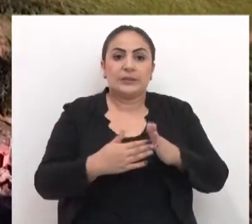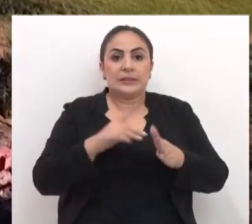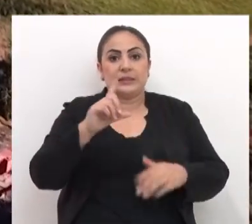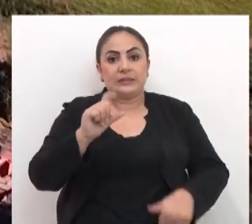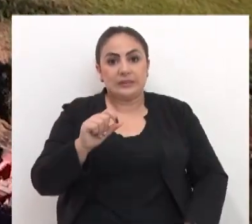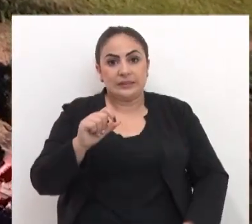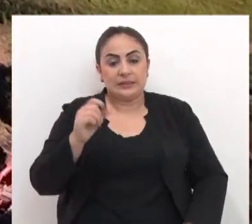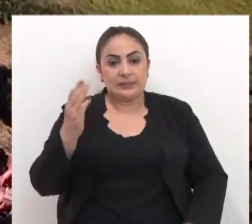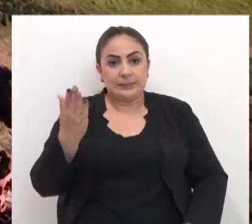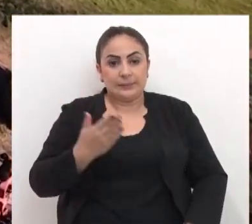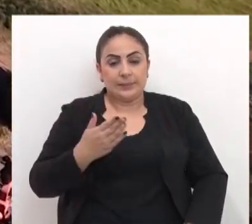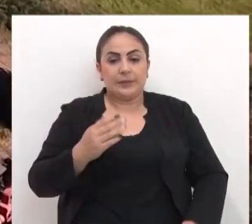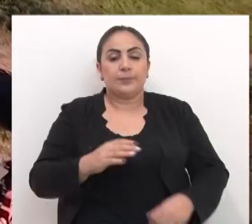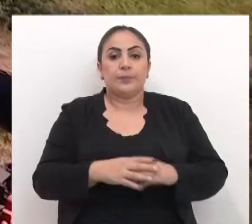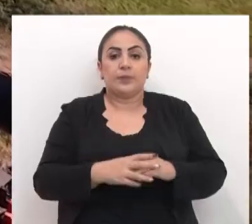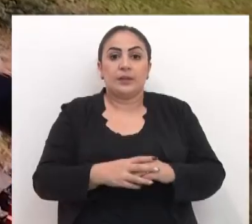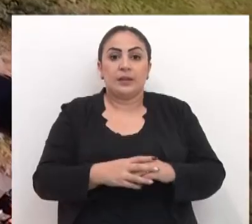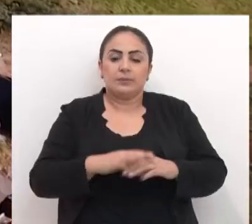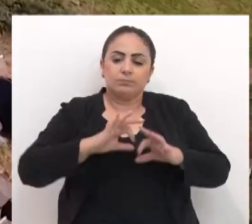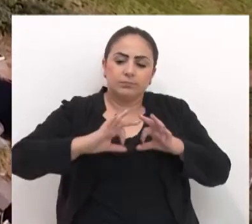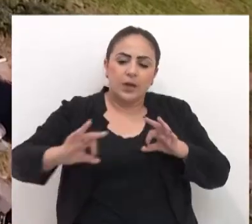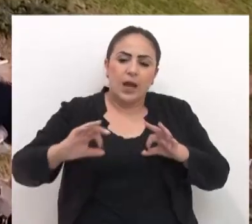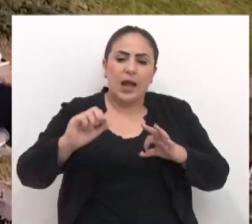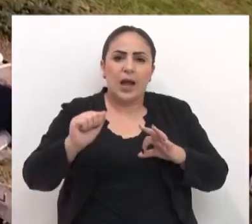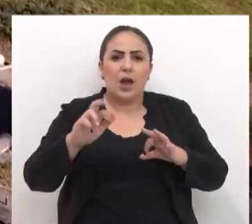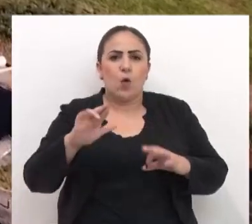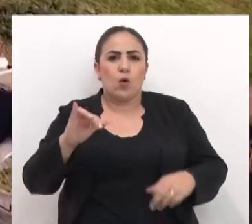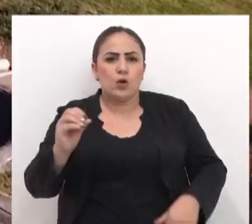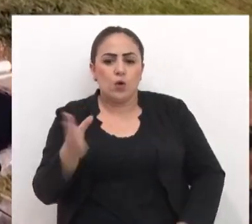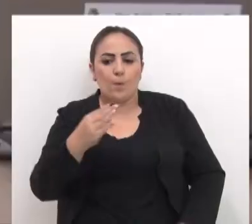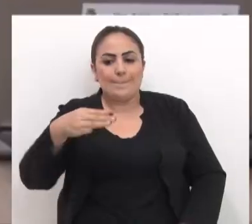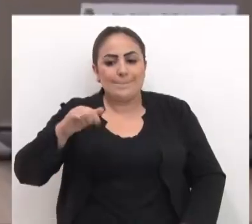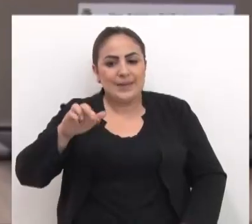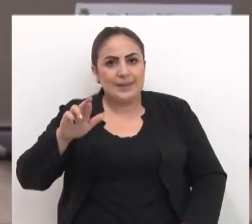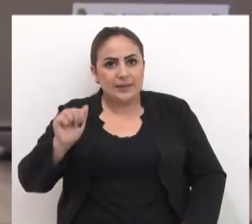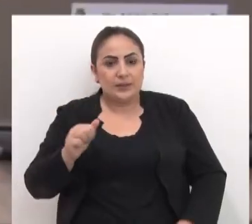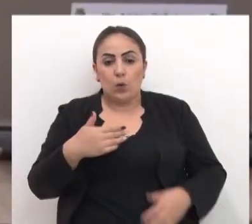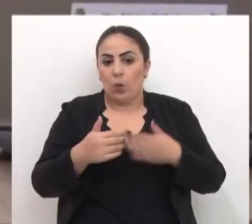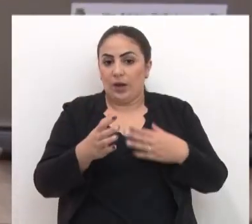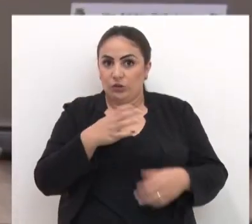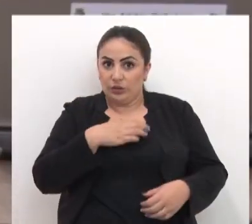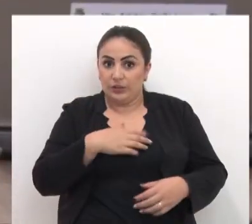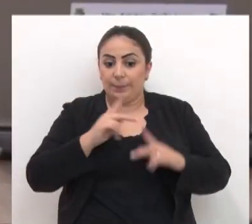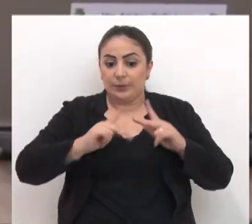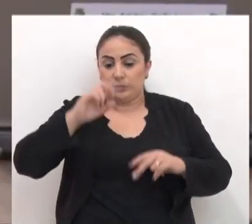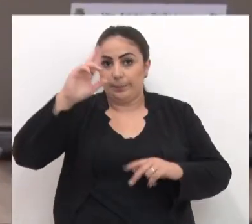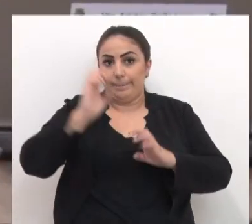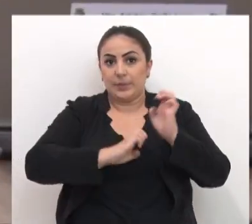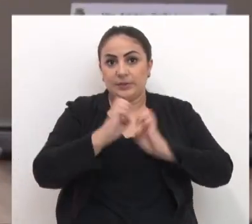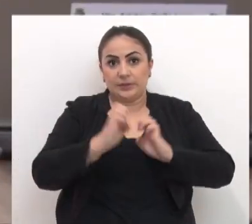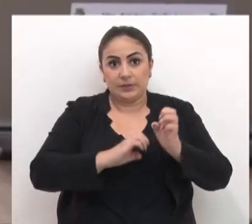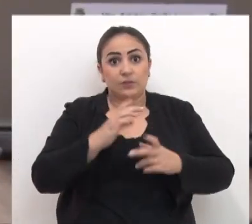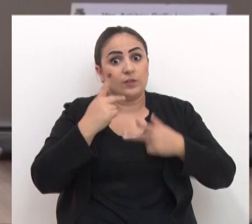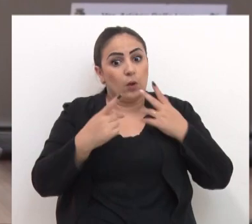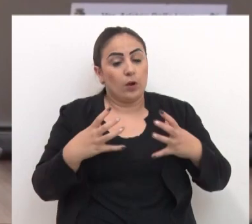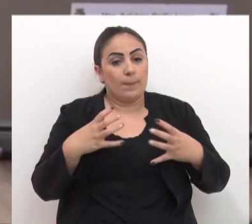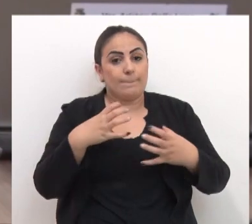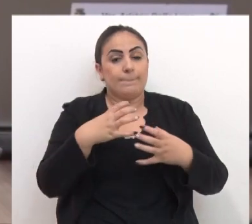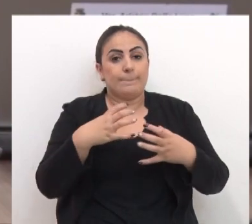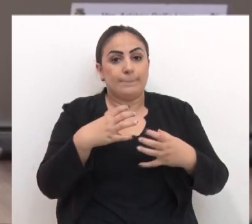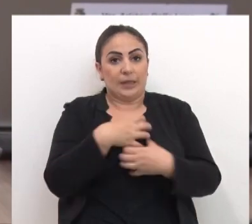hectares e meio ficando a 100 metros do Arroio Miranda. De qualquer forma o empresário Neri Fuchs